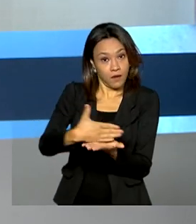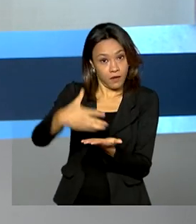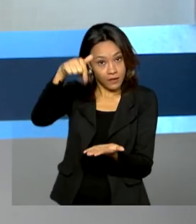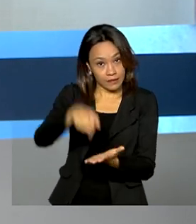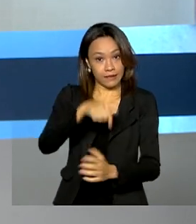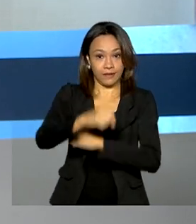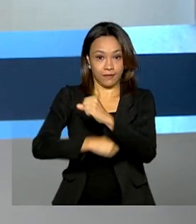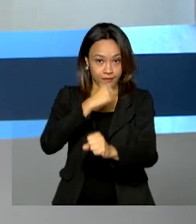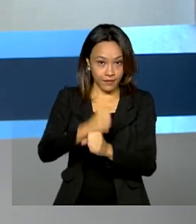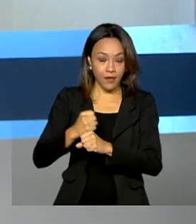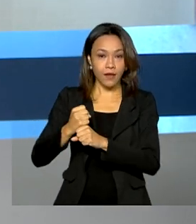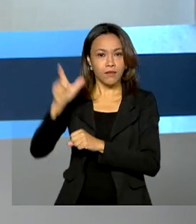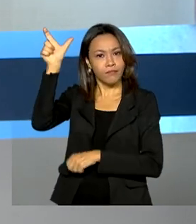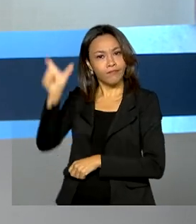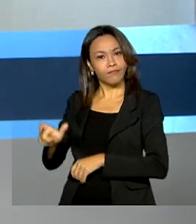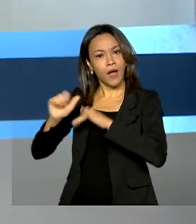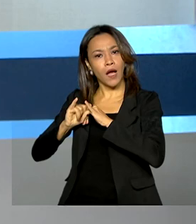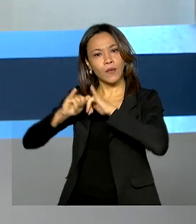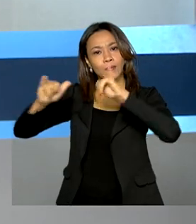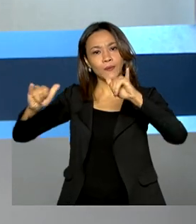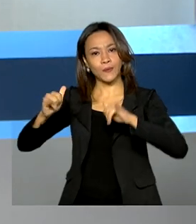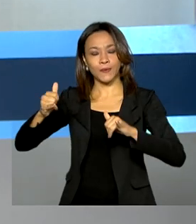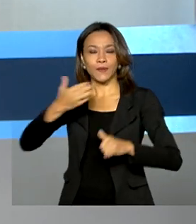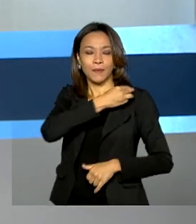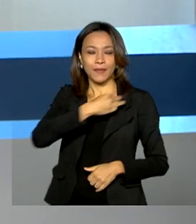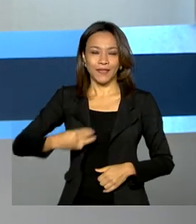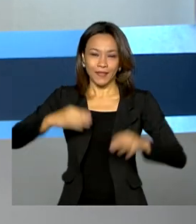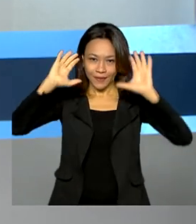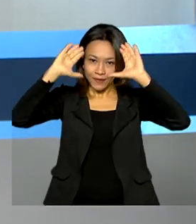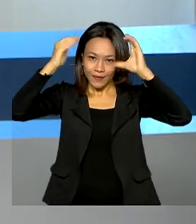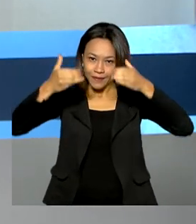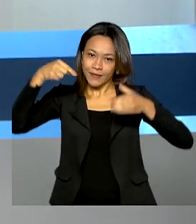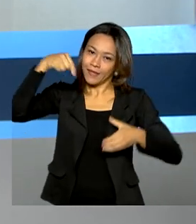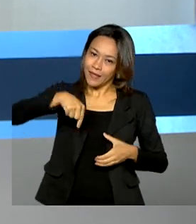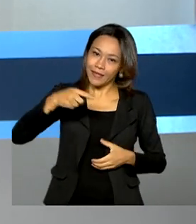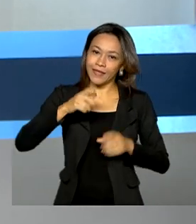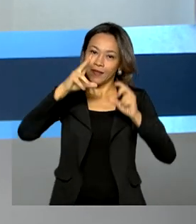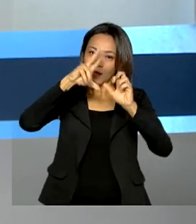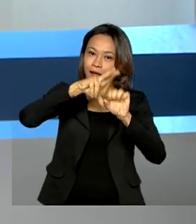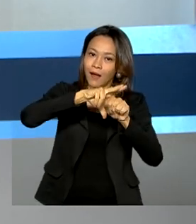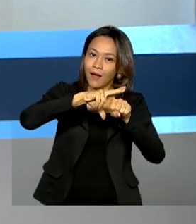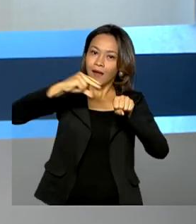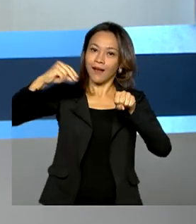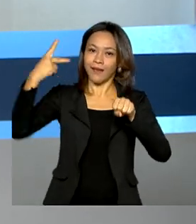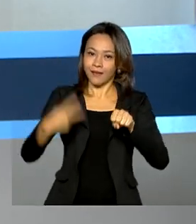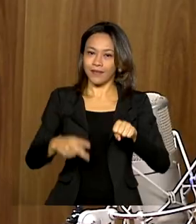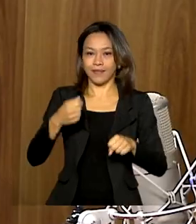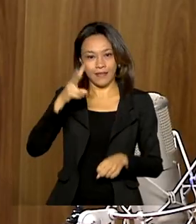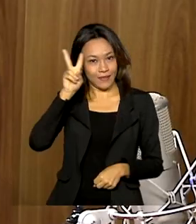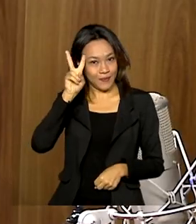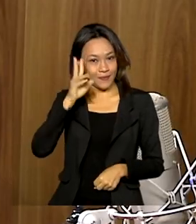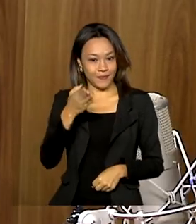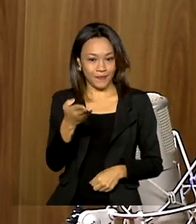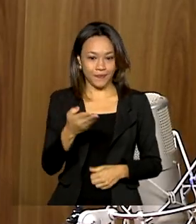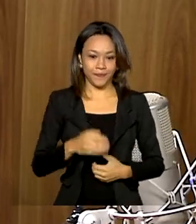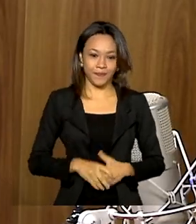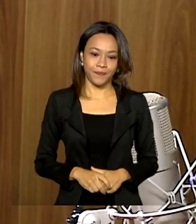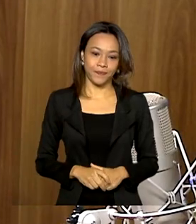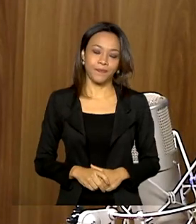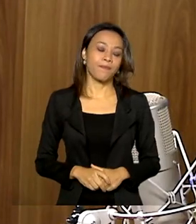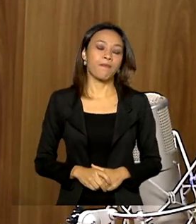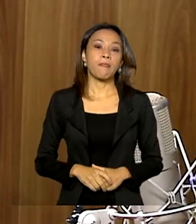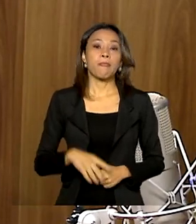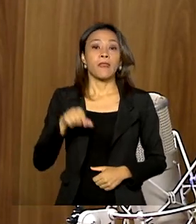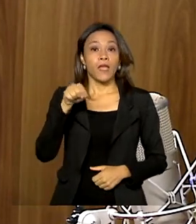O anúncio foi feito pelo ministro Marcos Pontes durante entrevista ao programa Voz do Brasil nessa segunda-feira. Nós